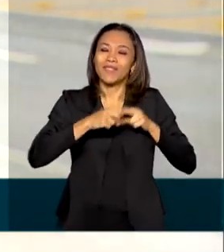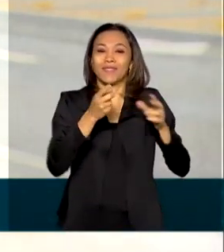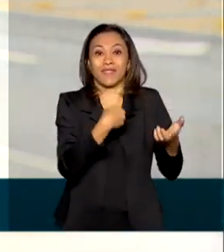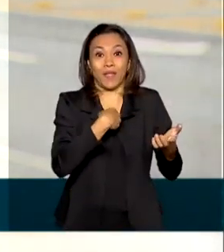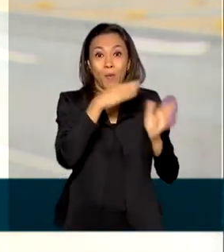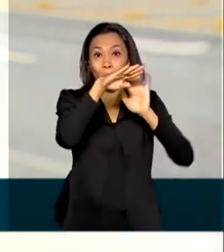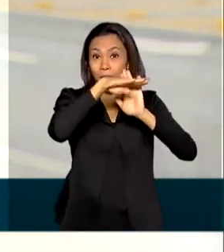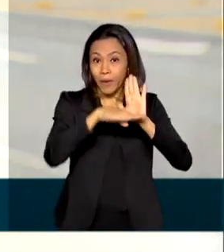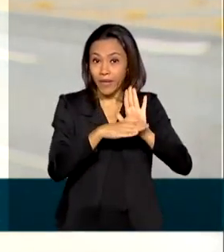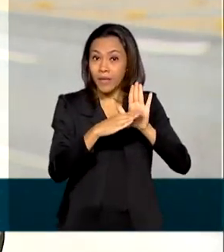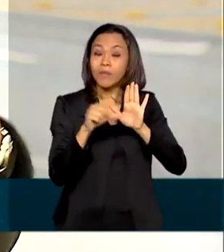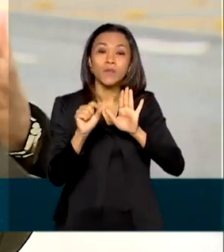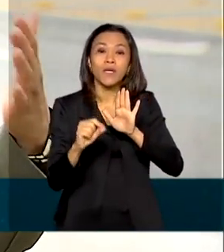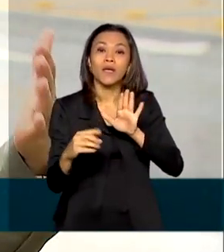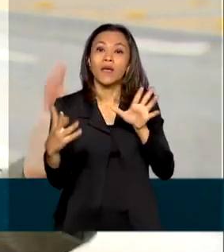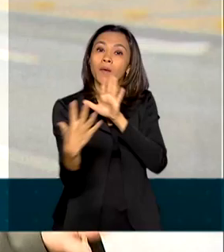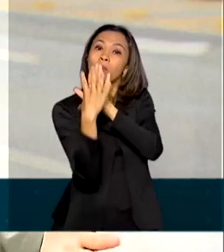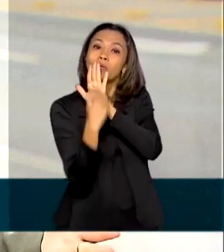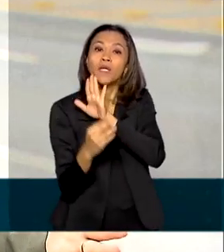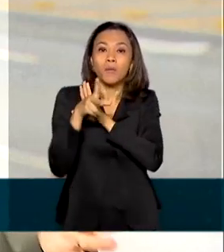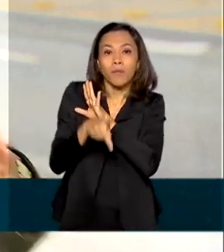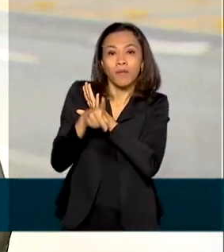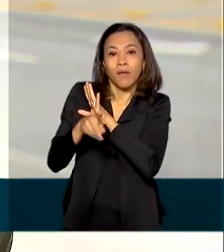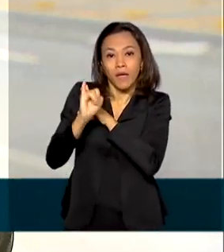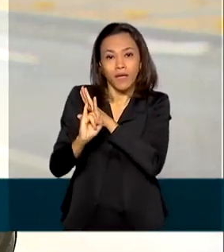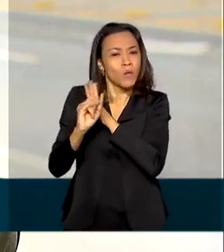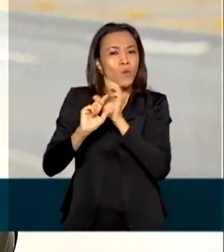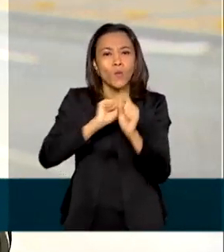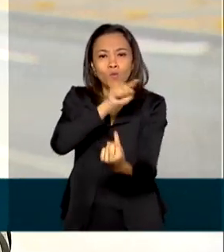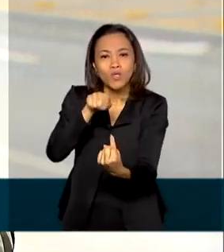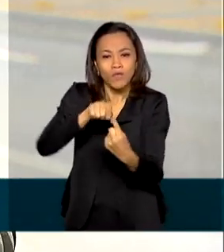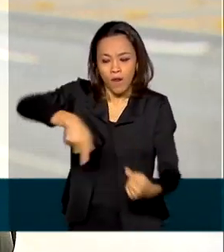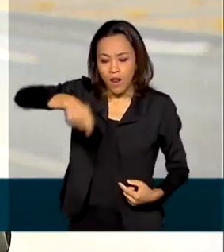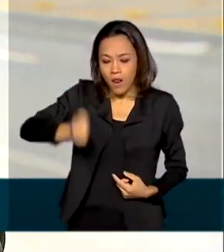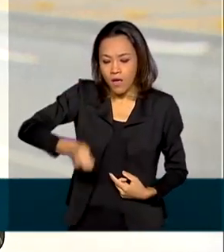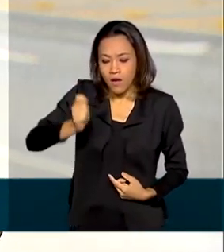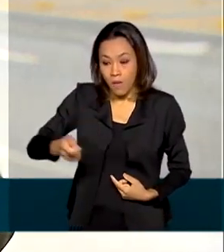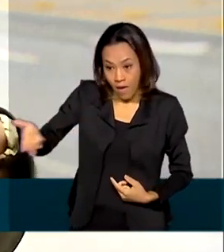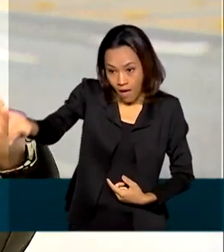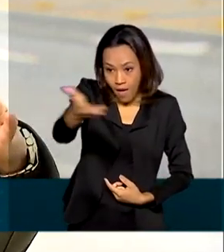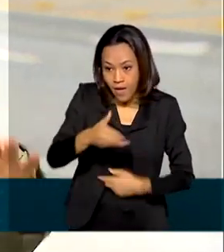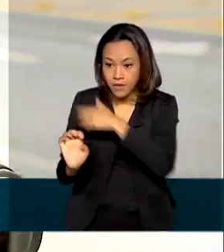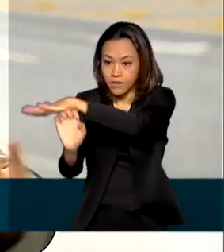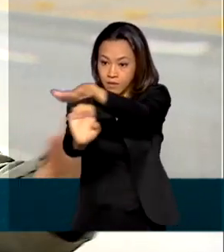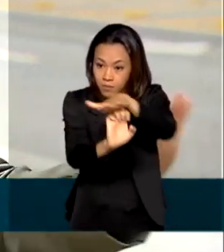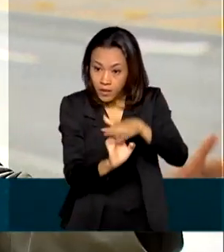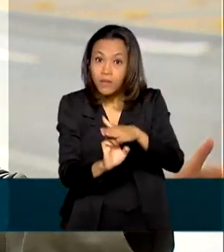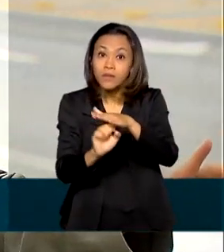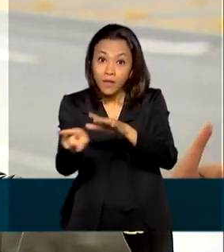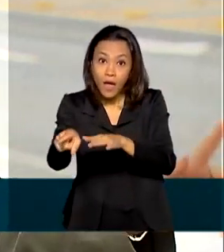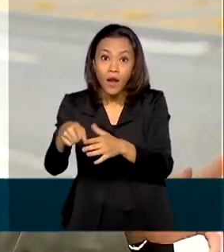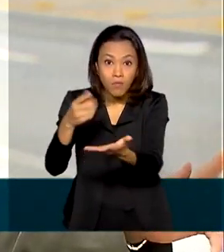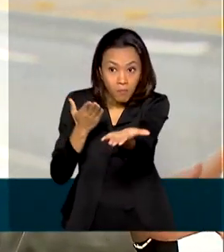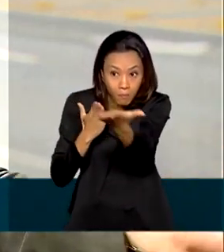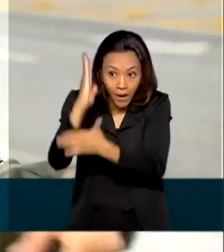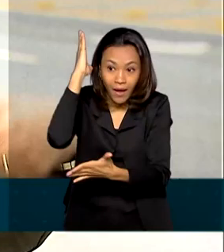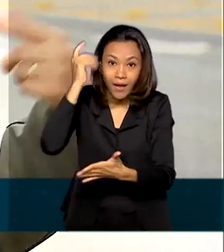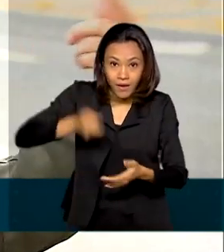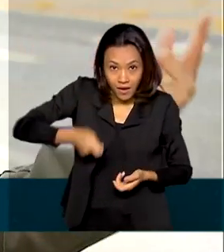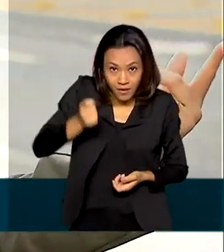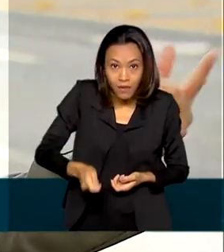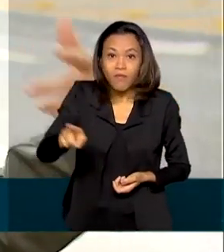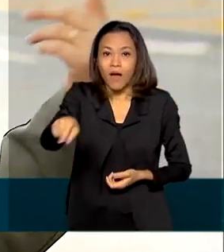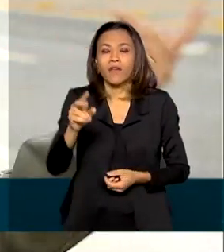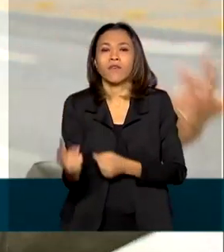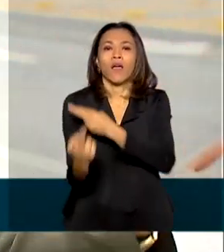Investimentos, que prevê os leilões de concessões. As empresas ganhadoras firmam contratos para cuidar das rodovias, com obras de